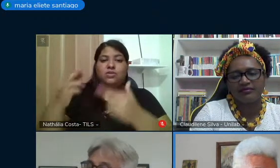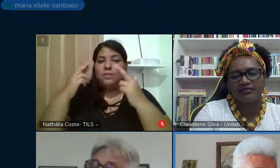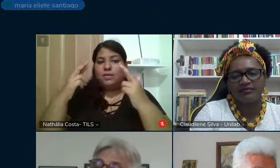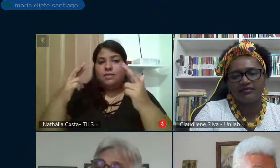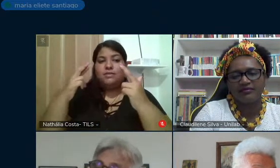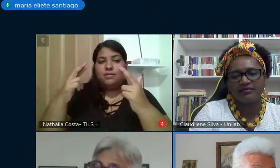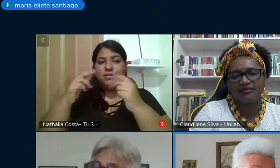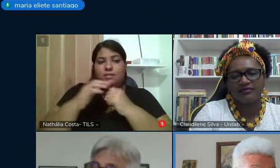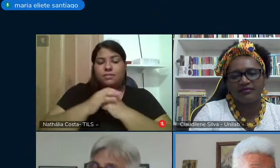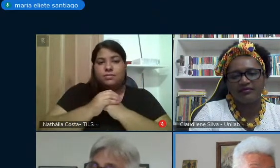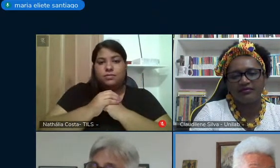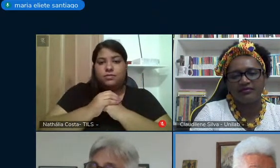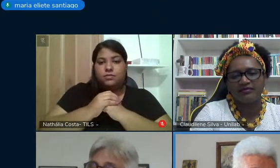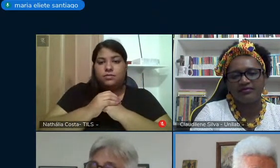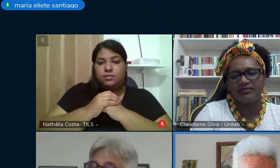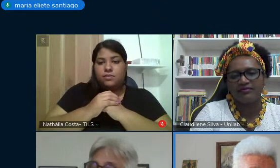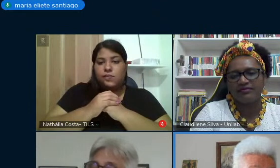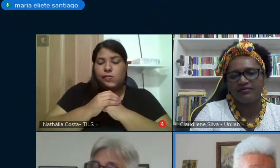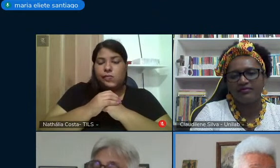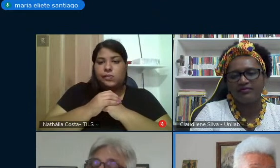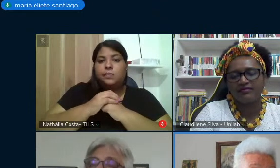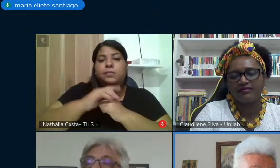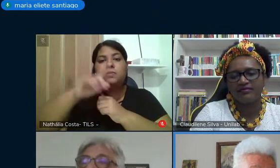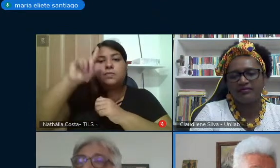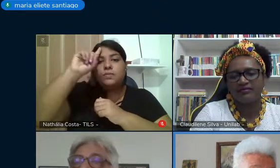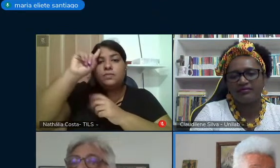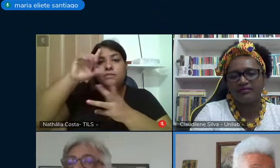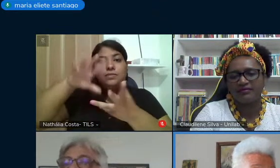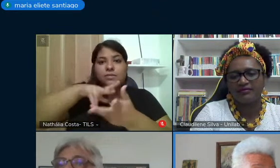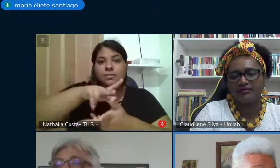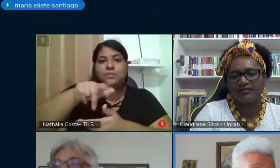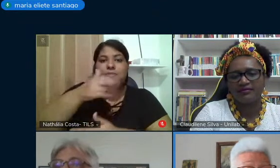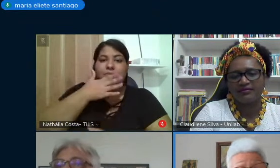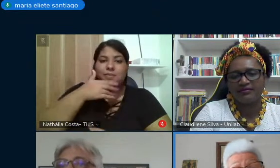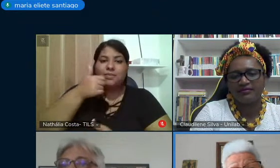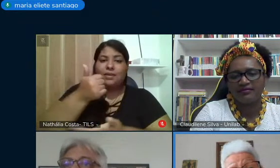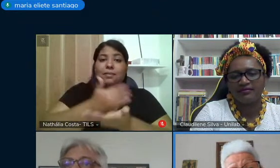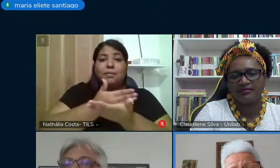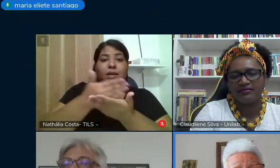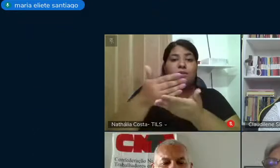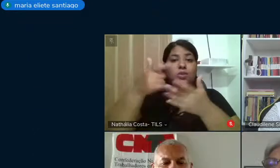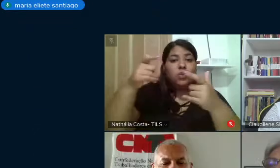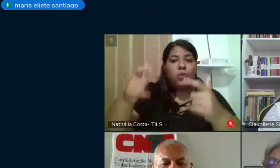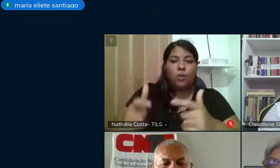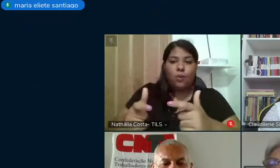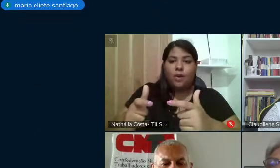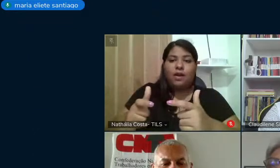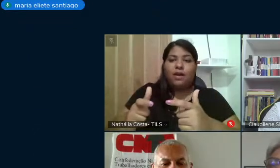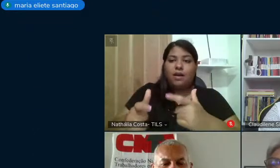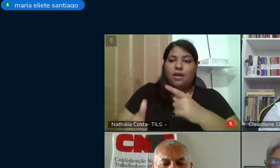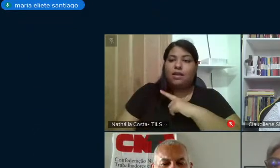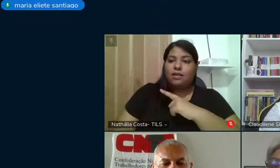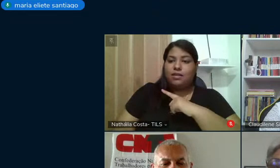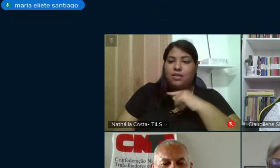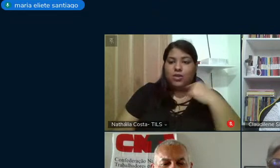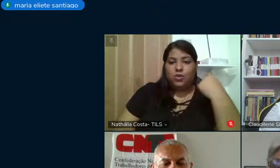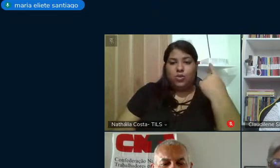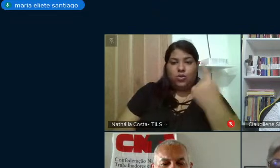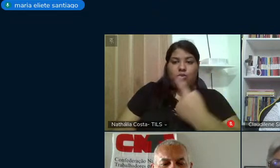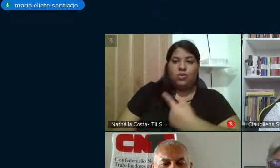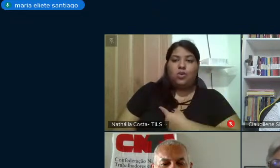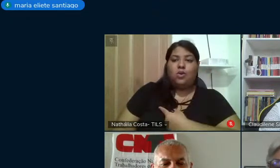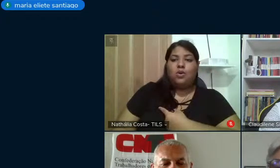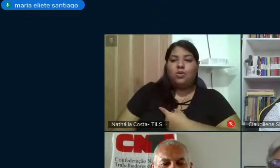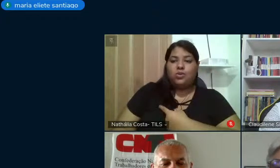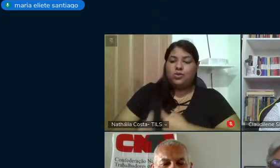e ter sendo todos os dias um mundo melhor a partir do lugar onde estão os nossos pés